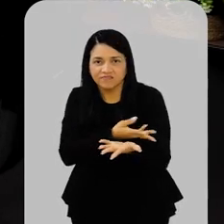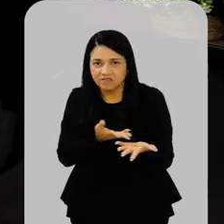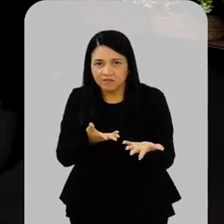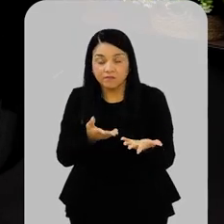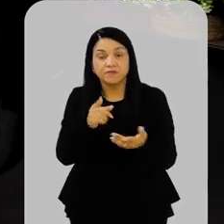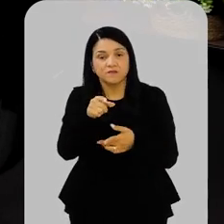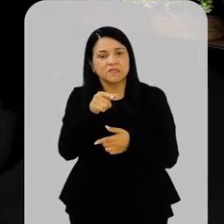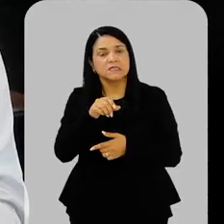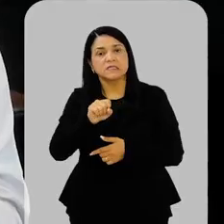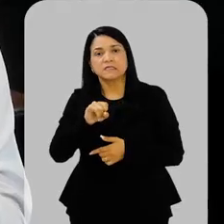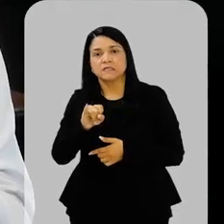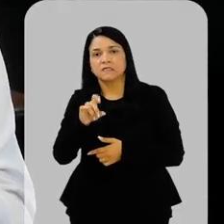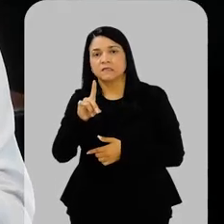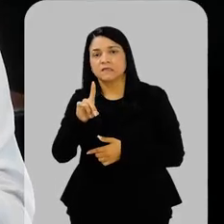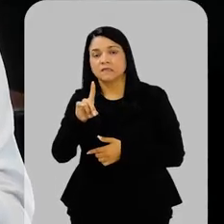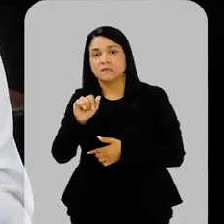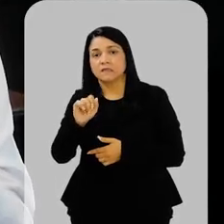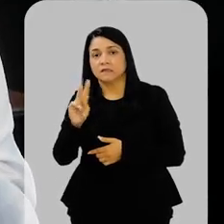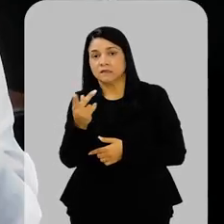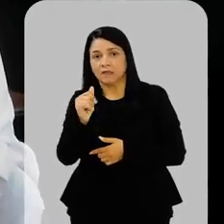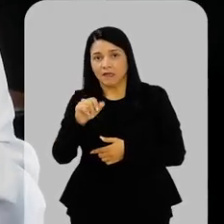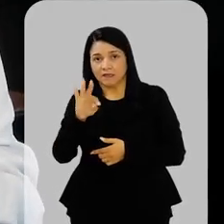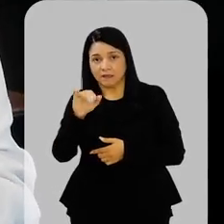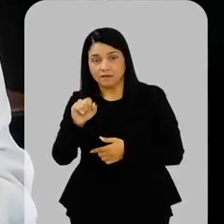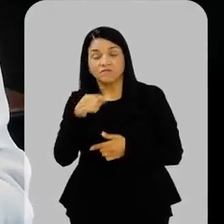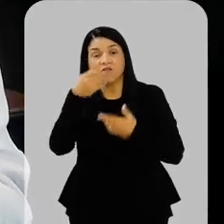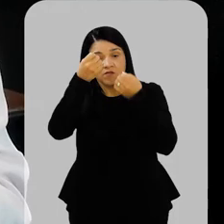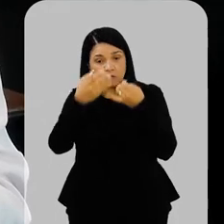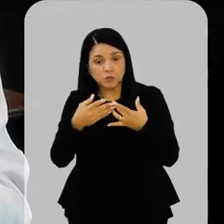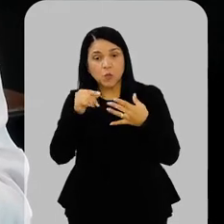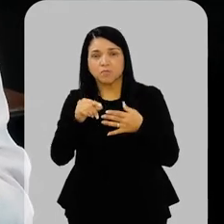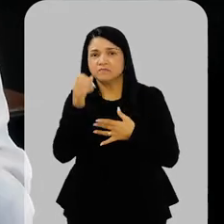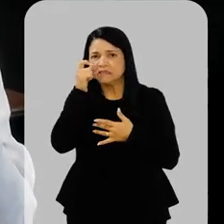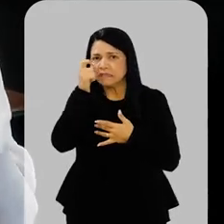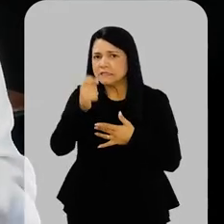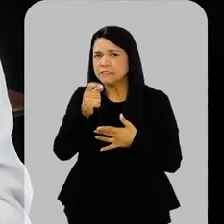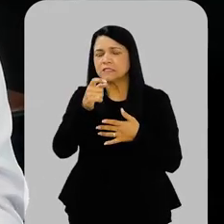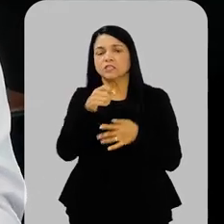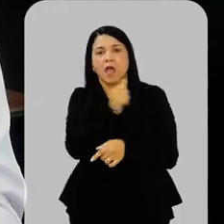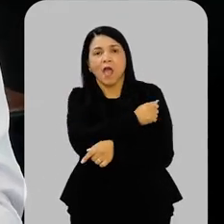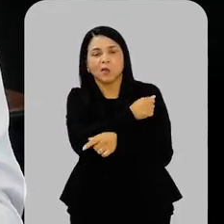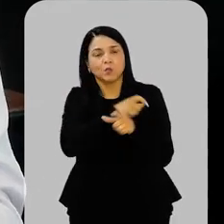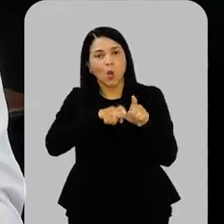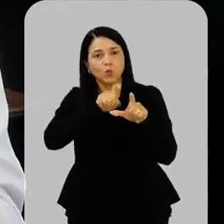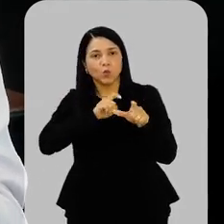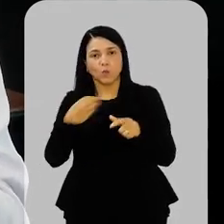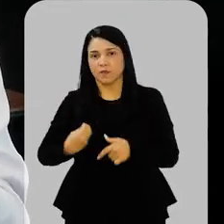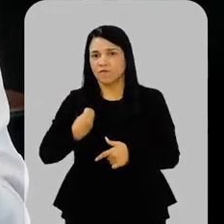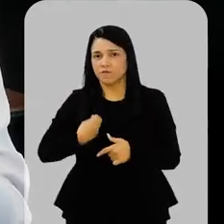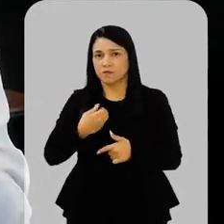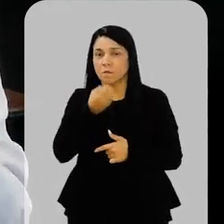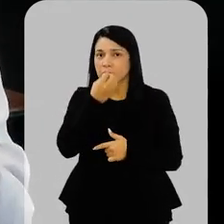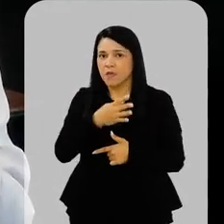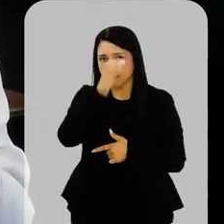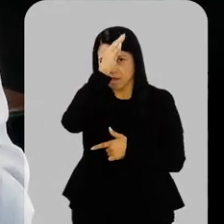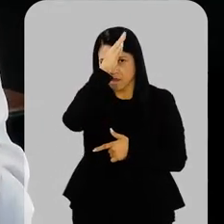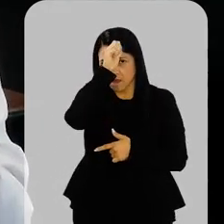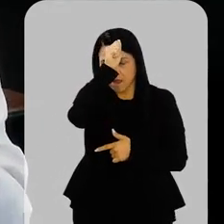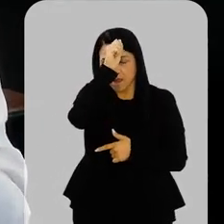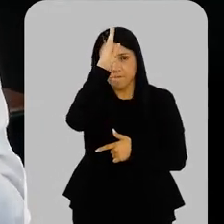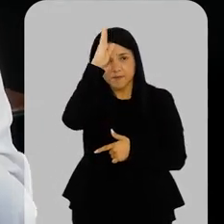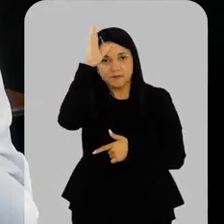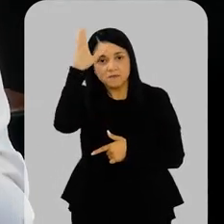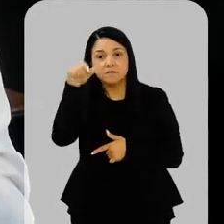você falou uma coisa interessante sobre o aluno ter autonomia de vida, depois que ele é bem alfabetizado. E eu queria saber da